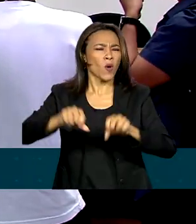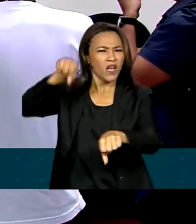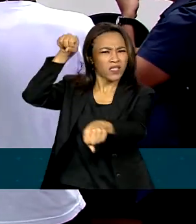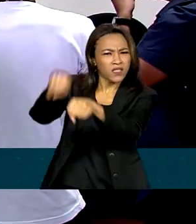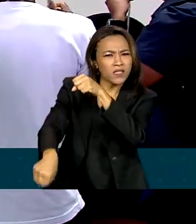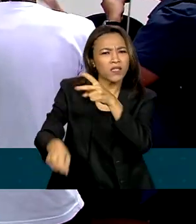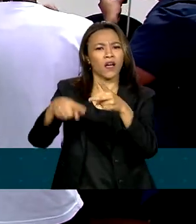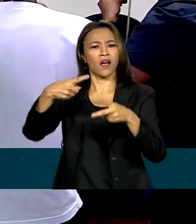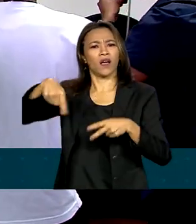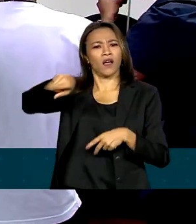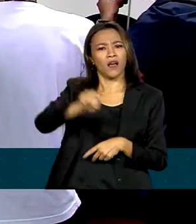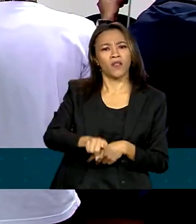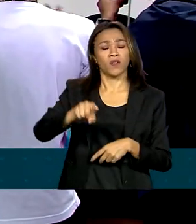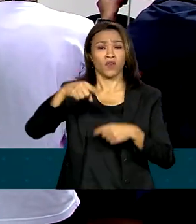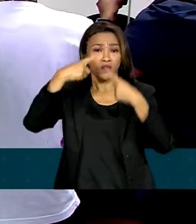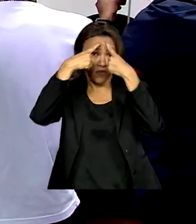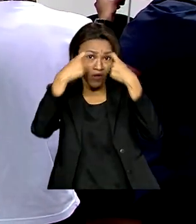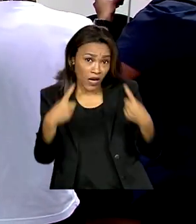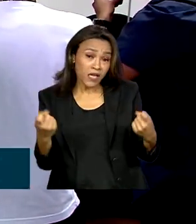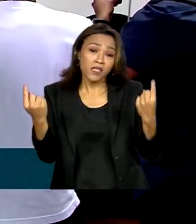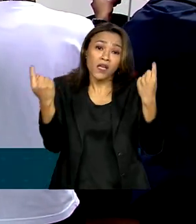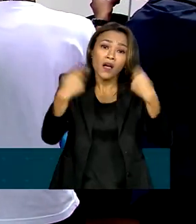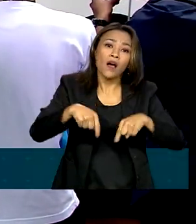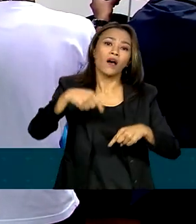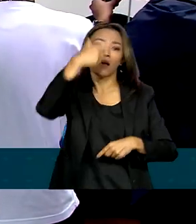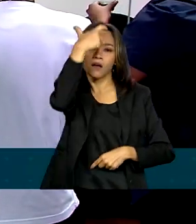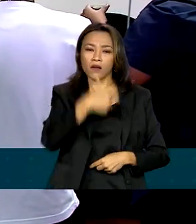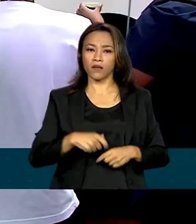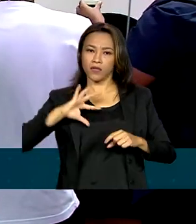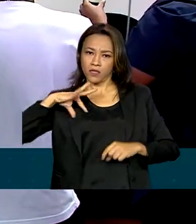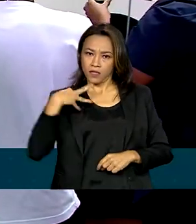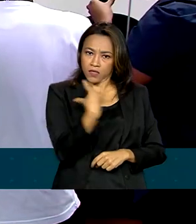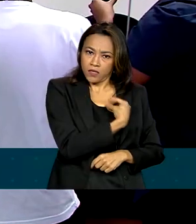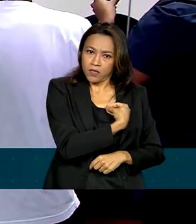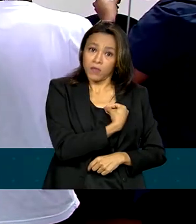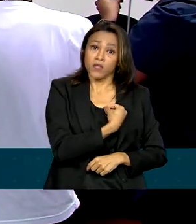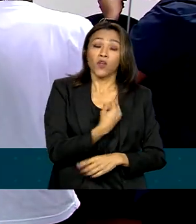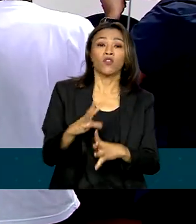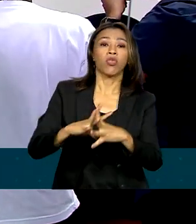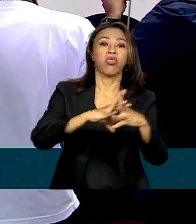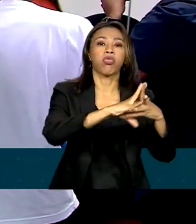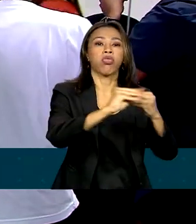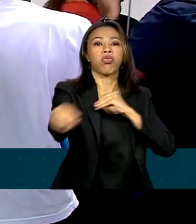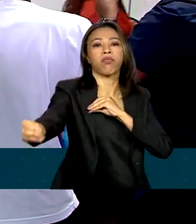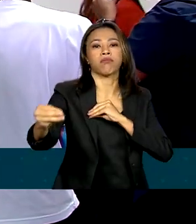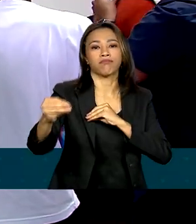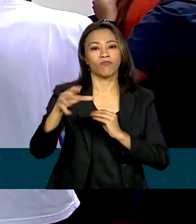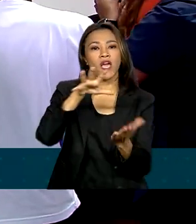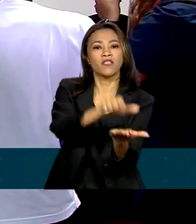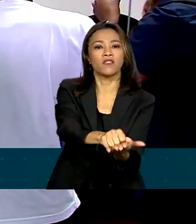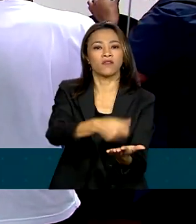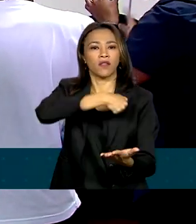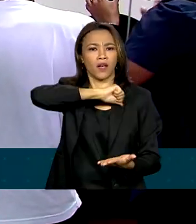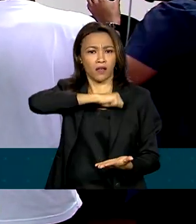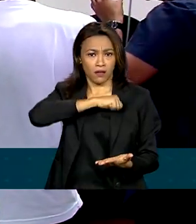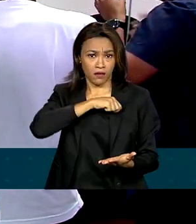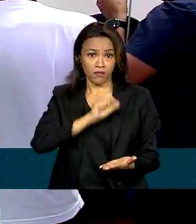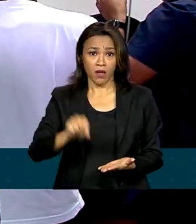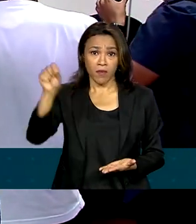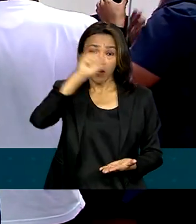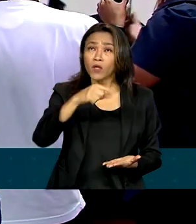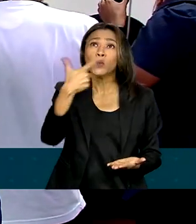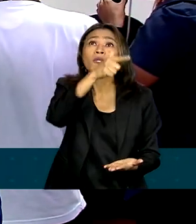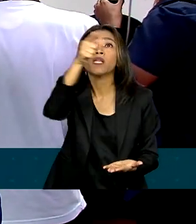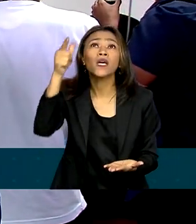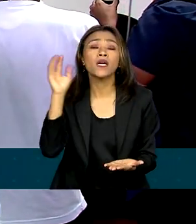de violência contra pessoas trans se perdem nos registros de ocorrência. Não há hoje, no Brasil, um recorte